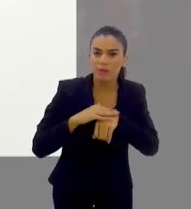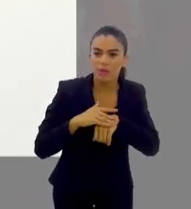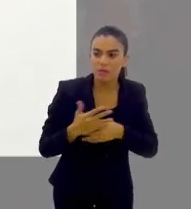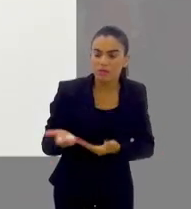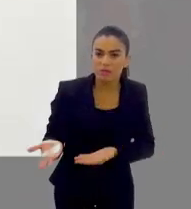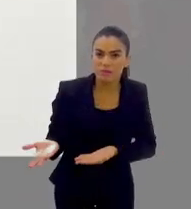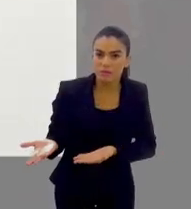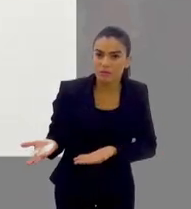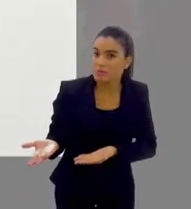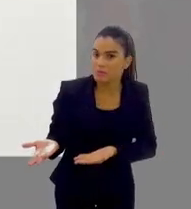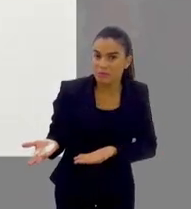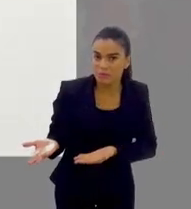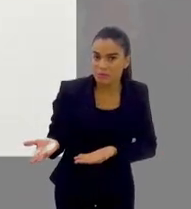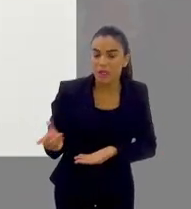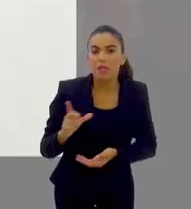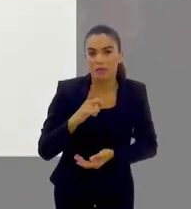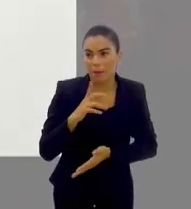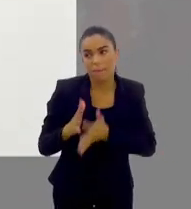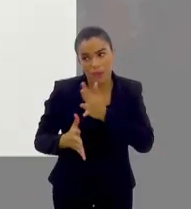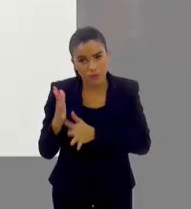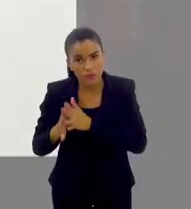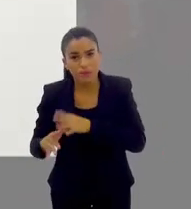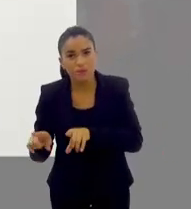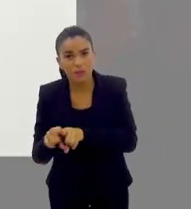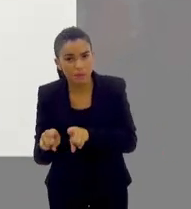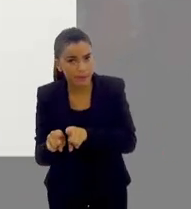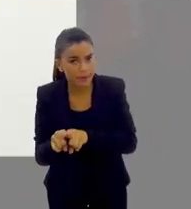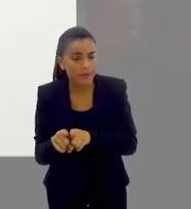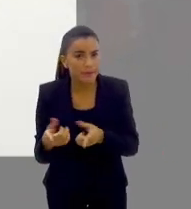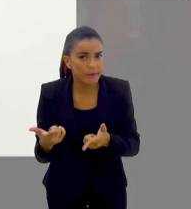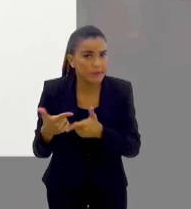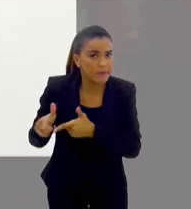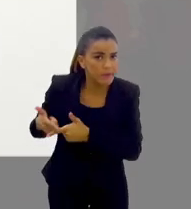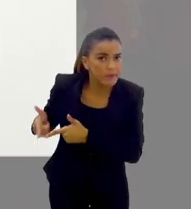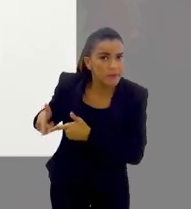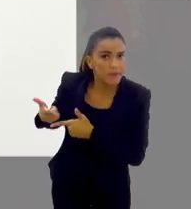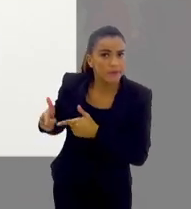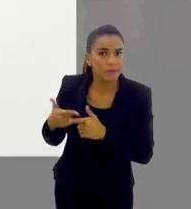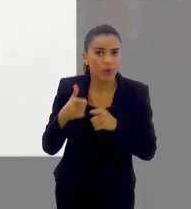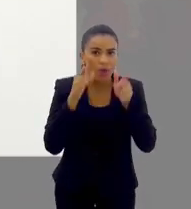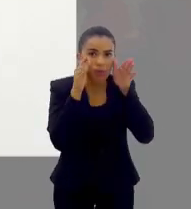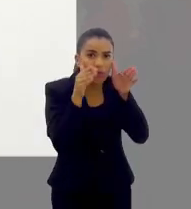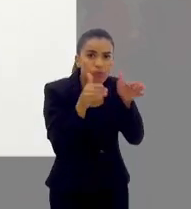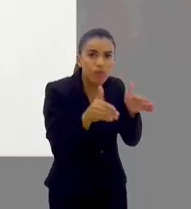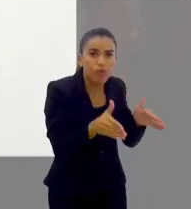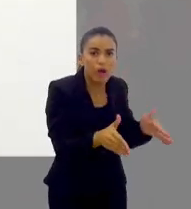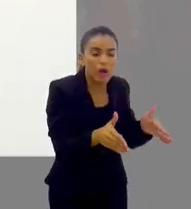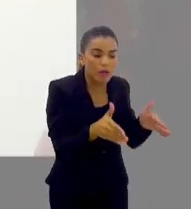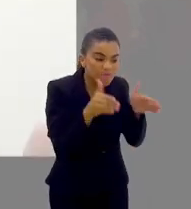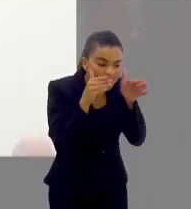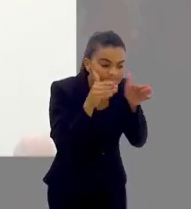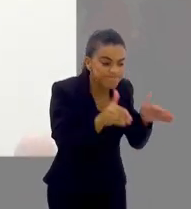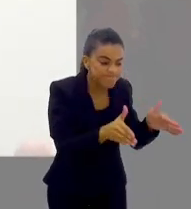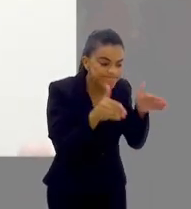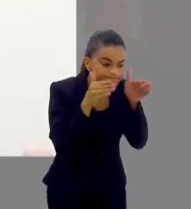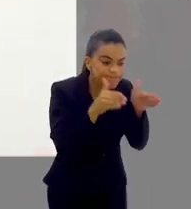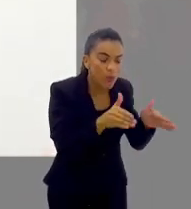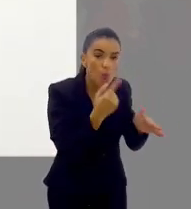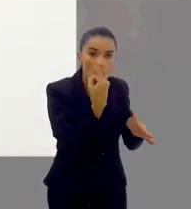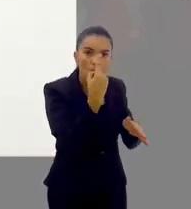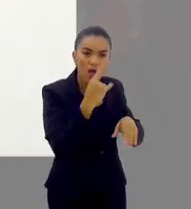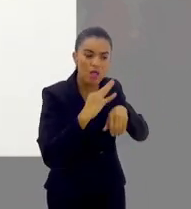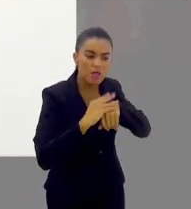doenças, a gente pode até também ter um prejuízo, né? Elas ficarem deficitárias, já que eu acabo